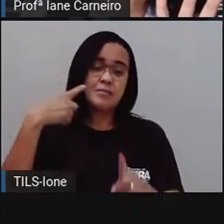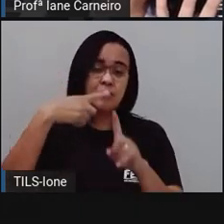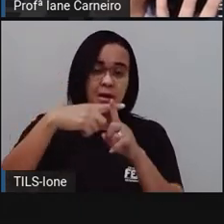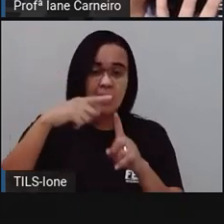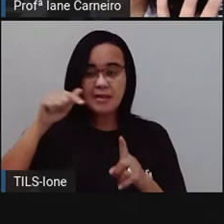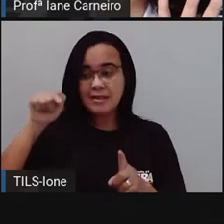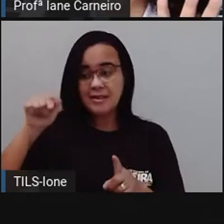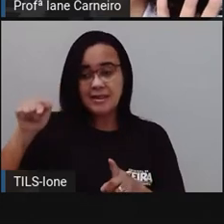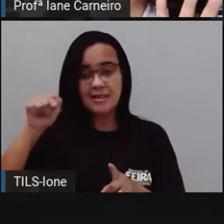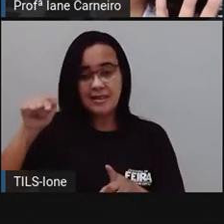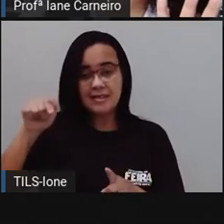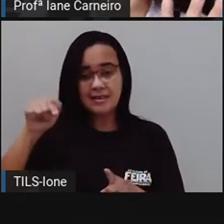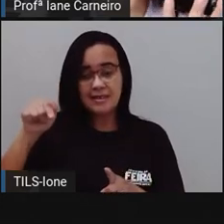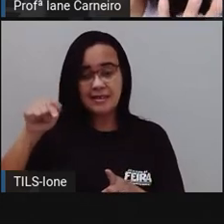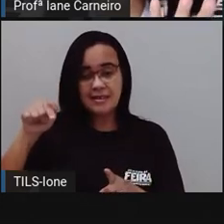quanto?